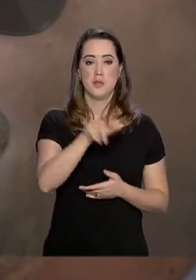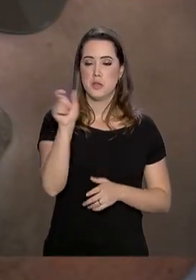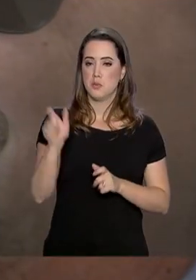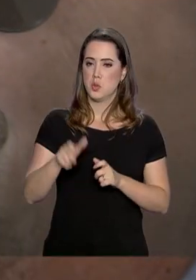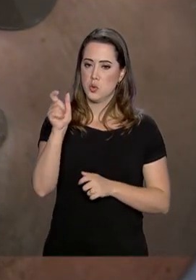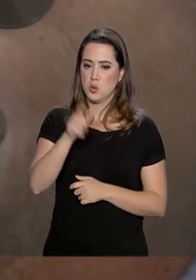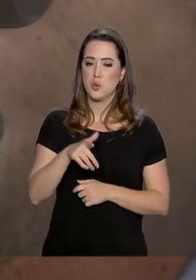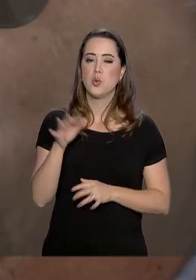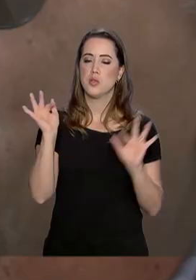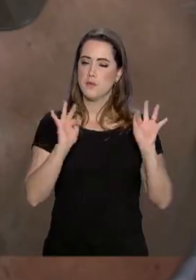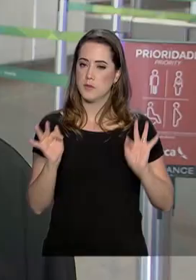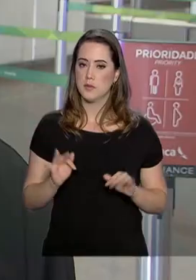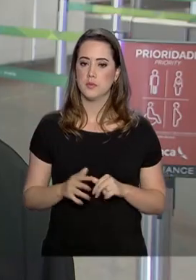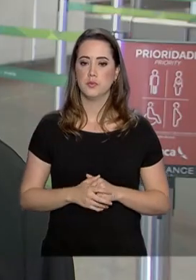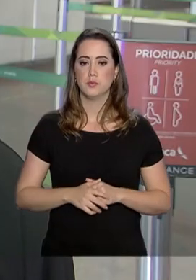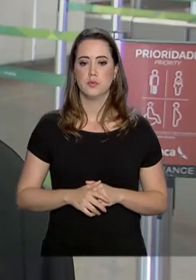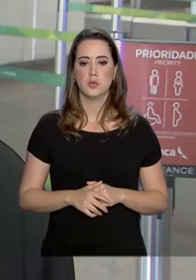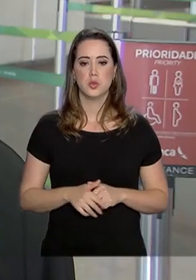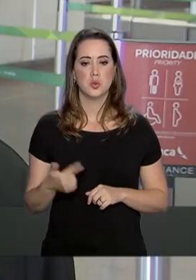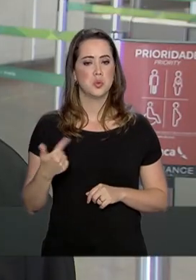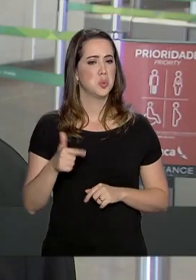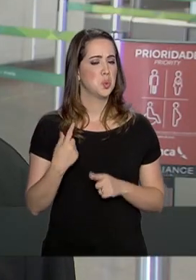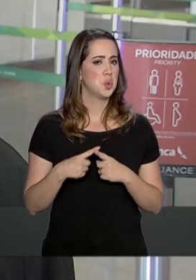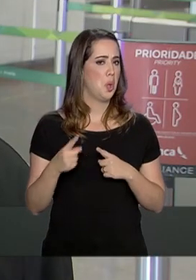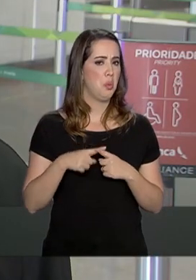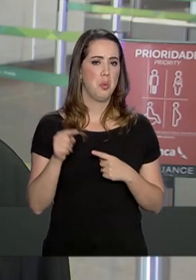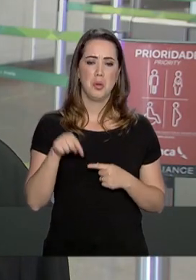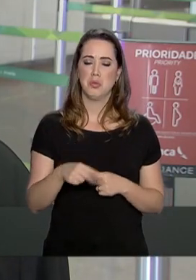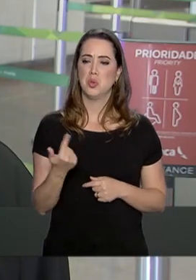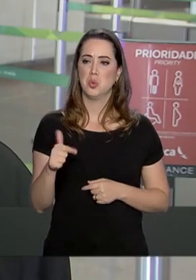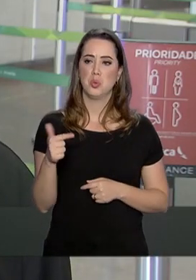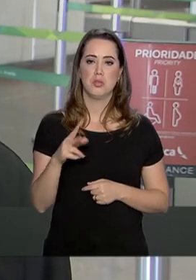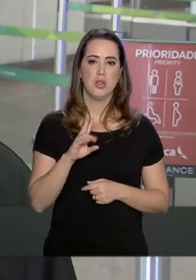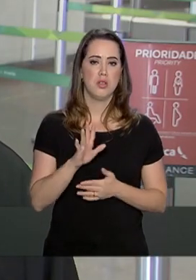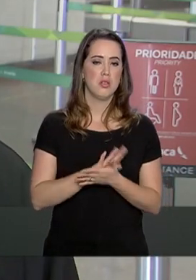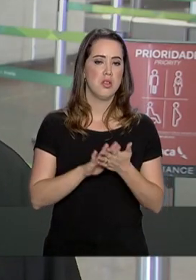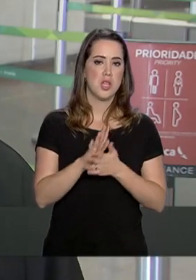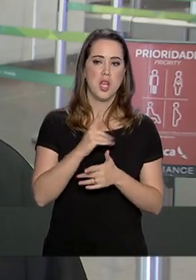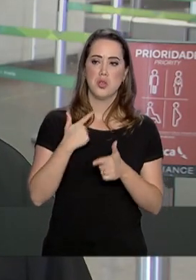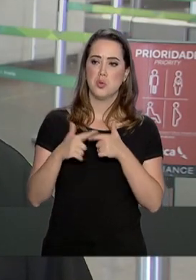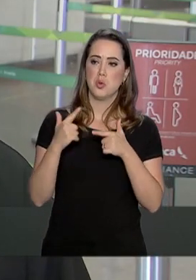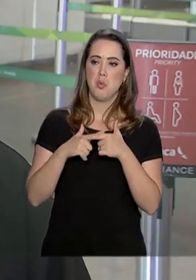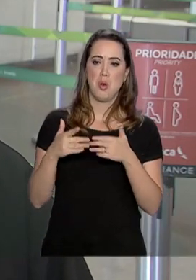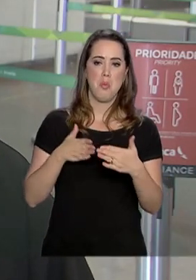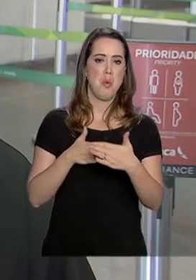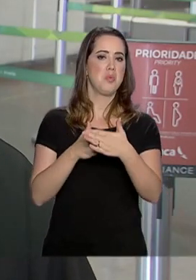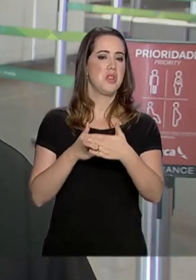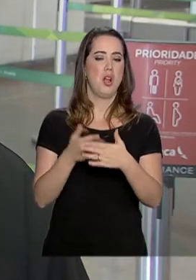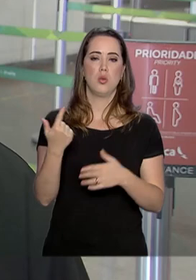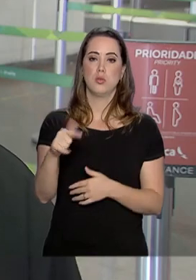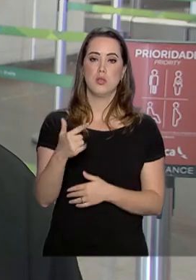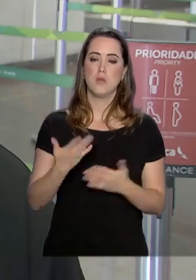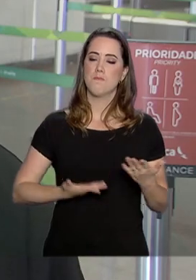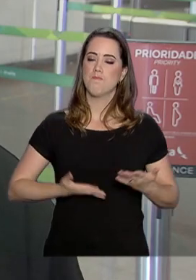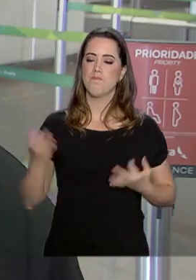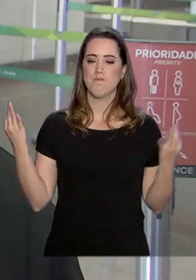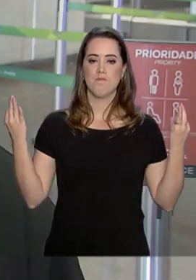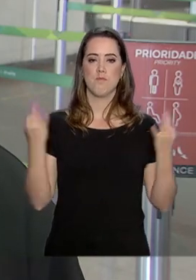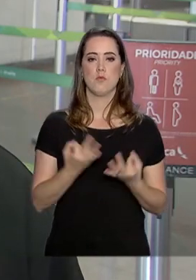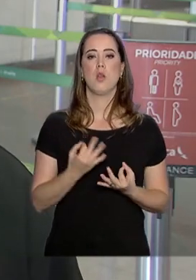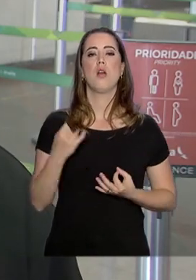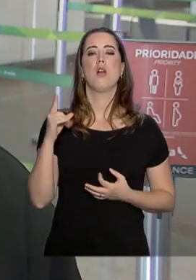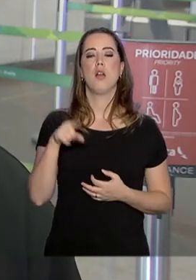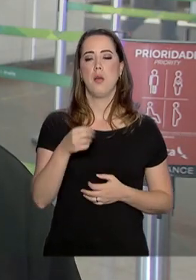passageiros satisfeitos. Não tem problema aqui, não oferece obstáculos, serviço excelente,